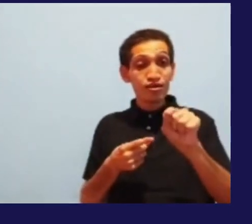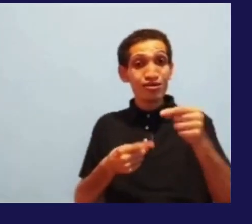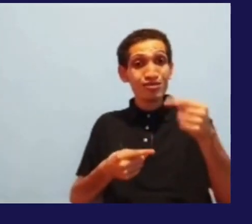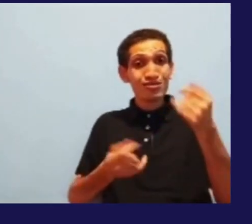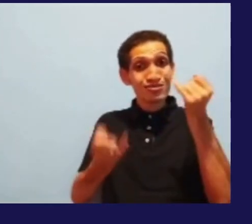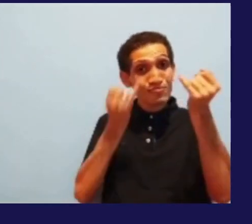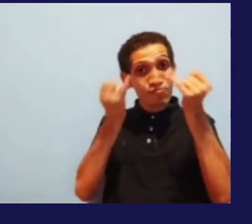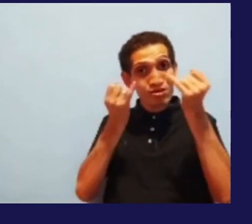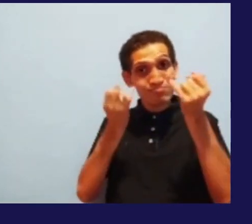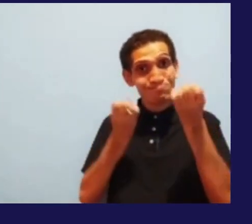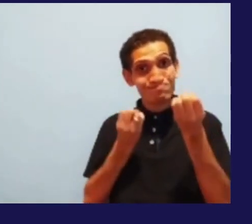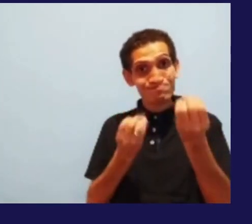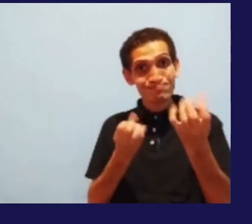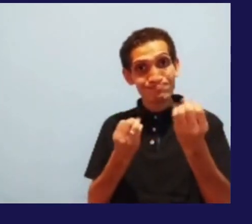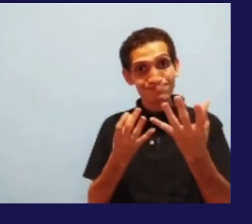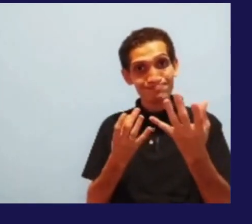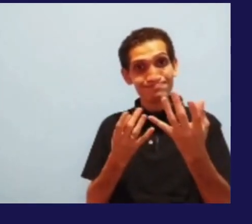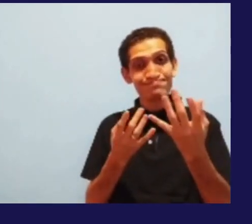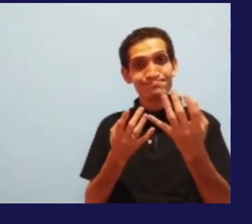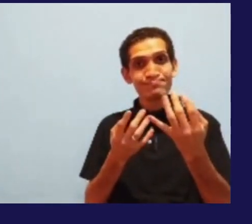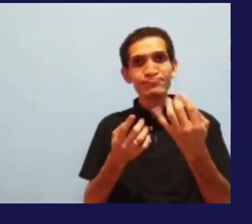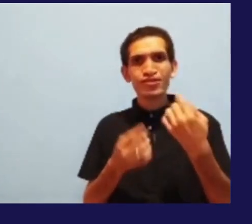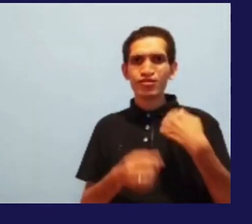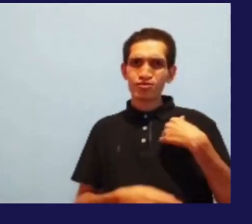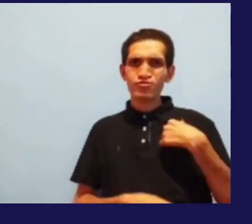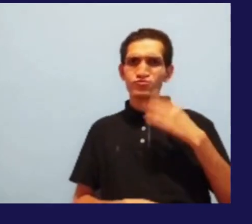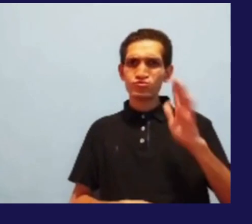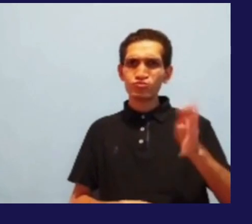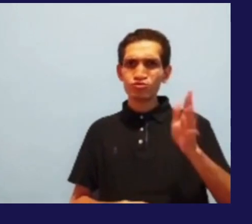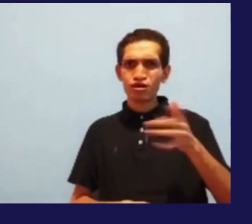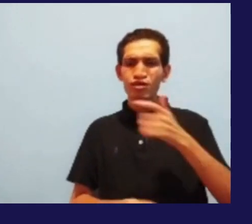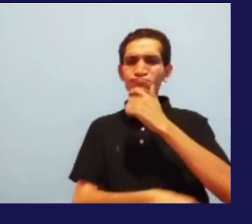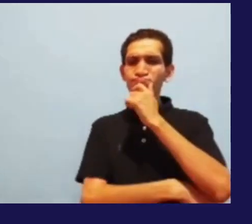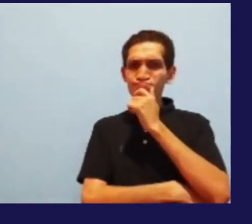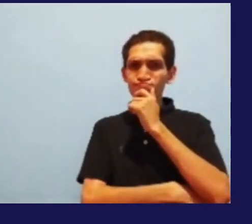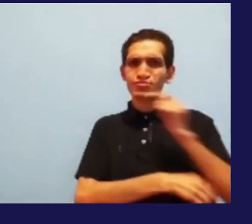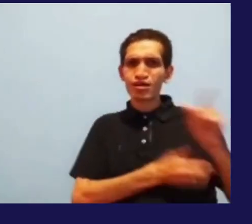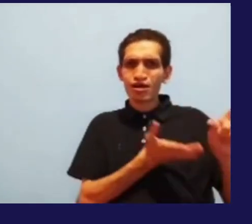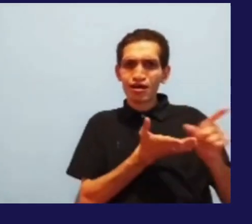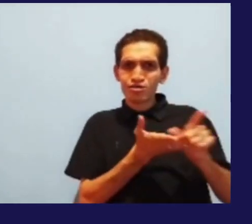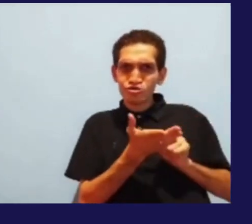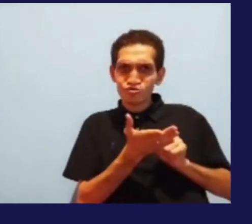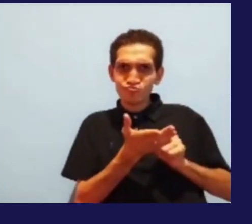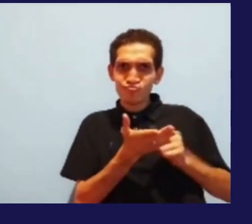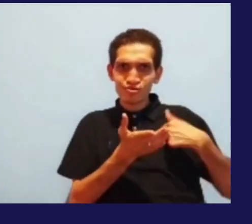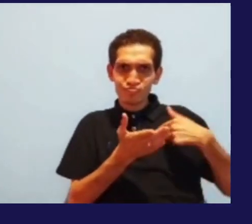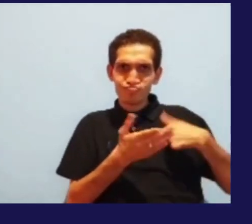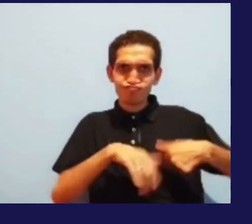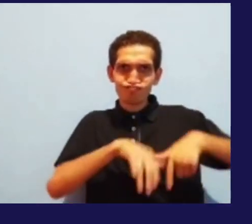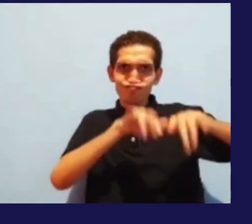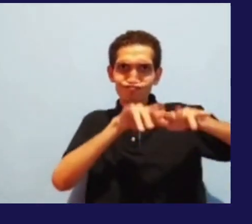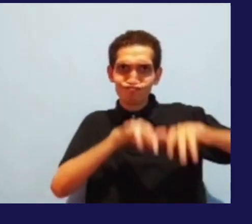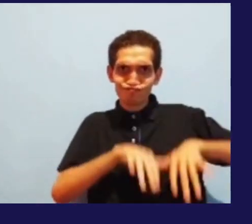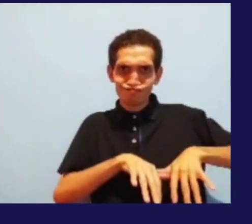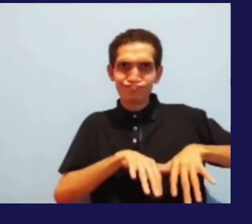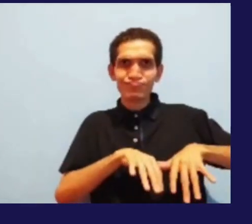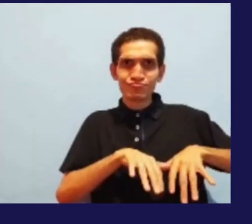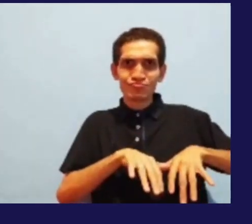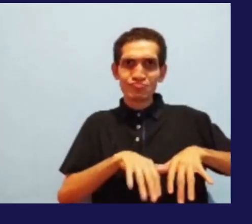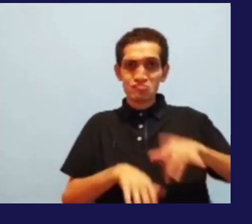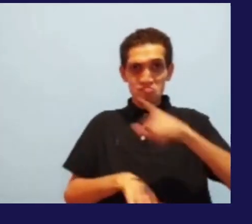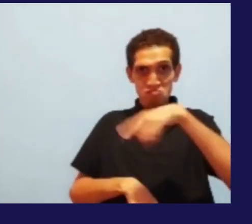uma coisa que eu tenho alguns artigos que eu escrevo lá no LinkedIn, quem quiser